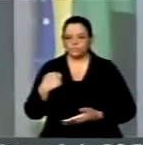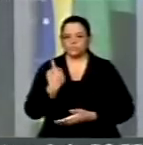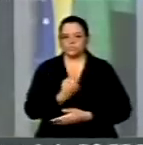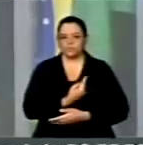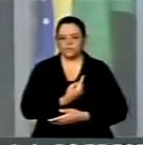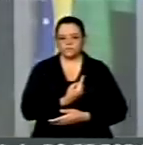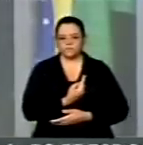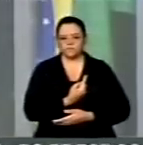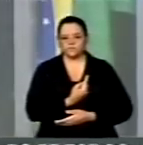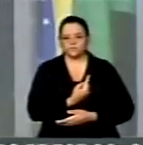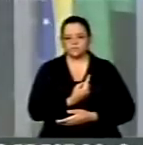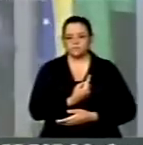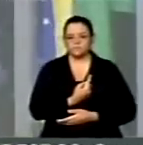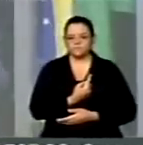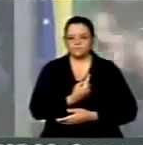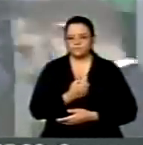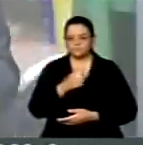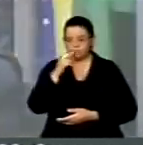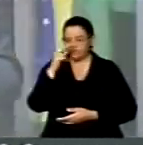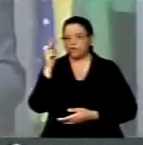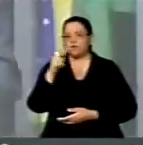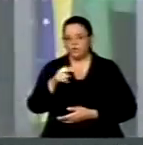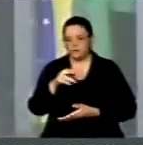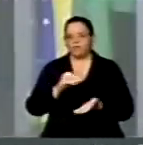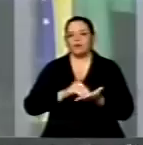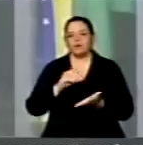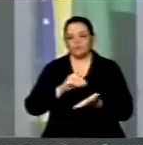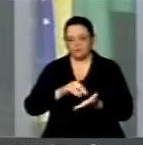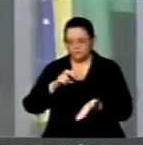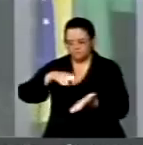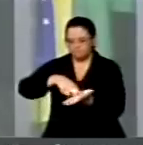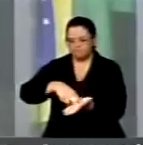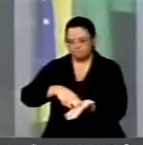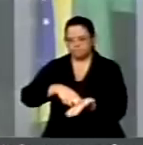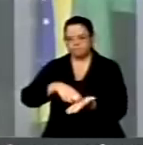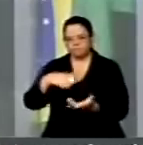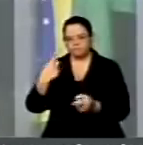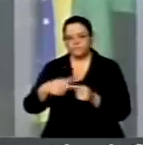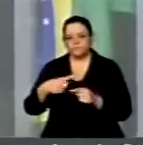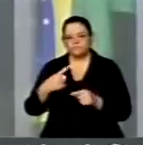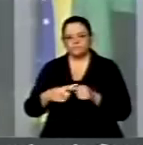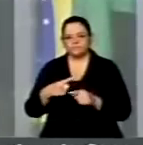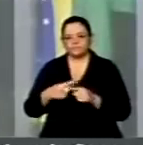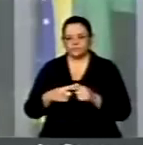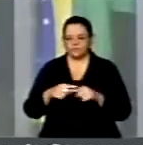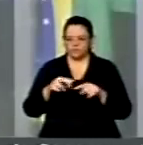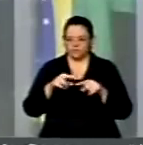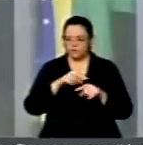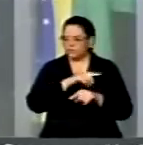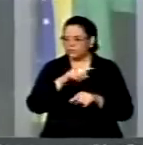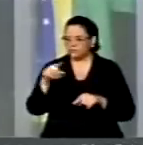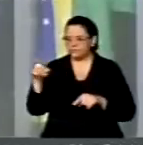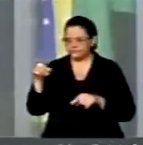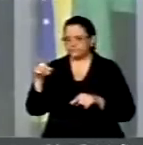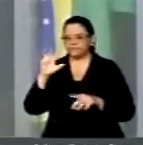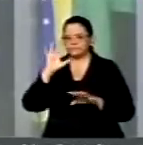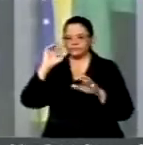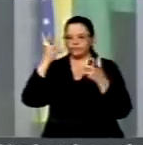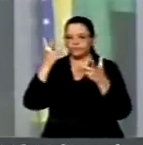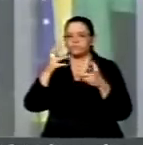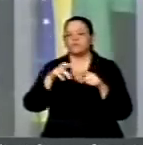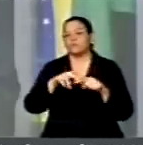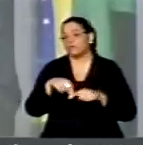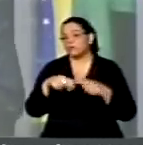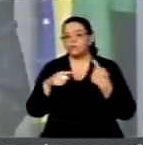estamos apostando na nossa impunidade. Porque só a impunidade pode manter uma decisão como